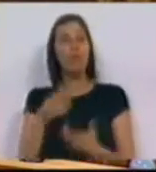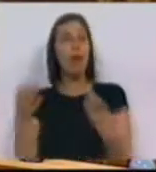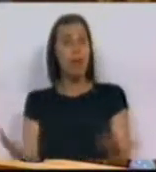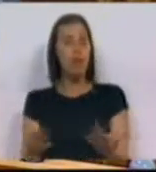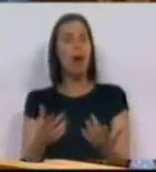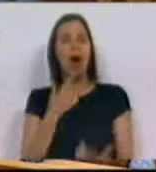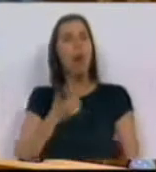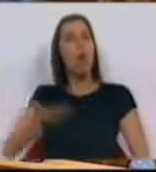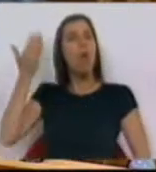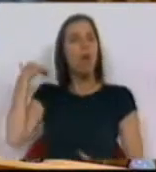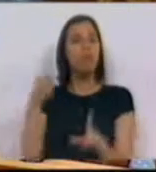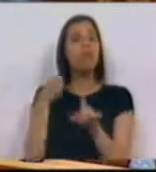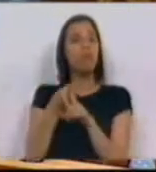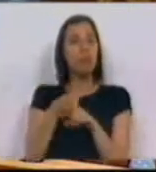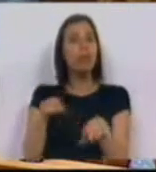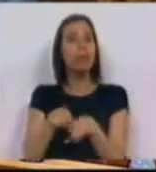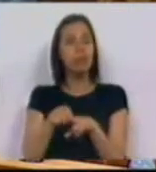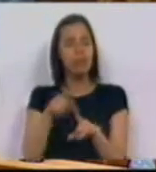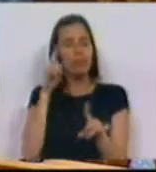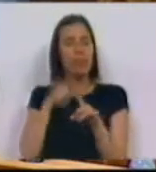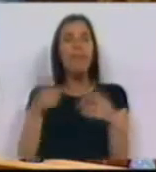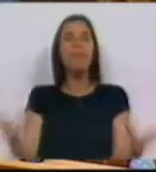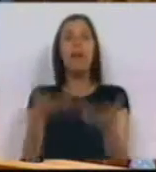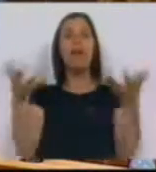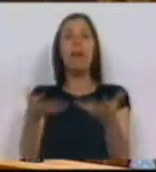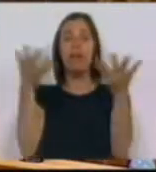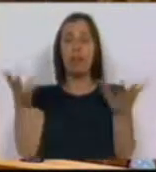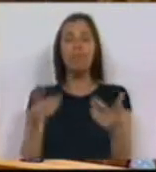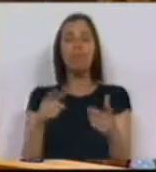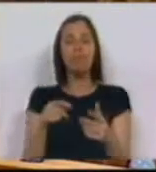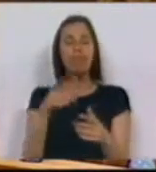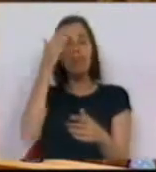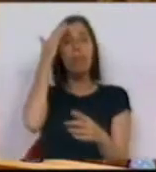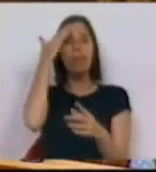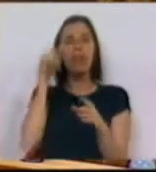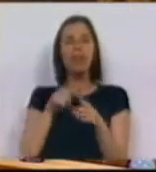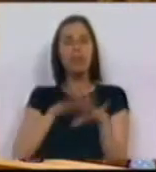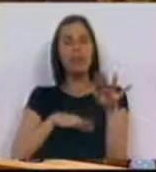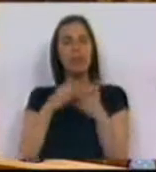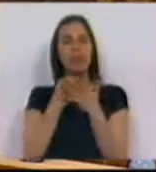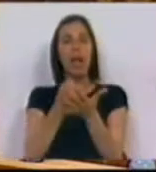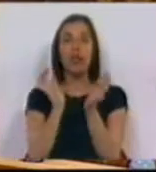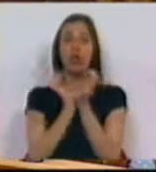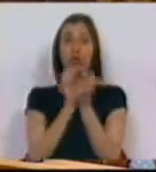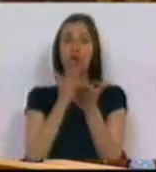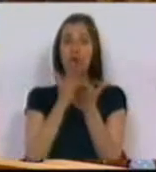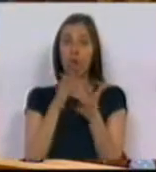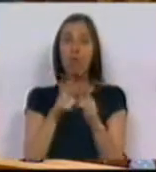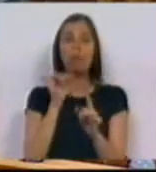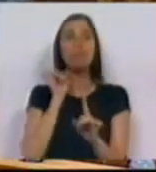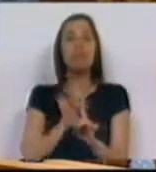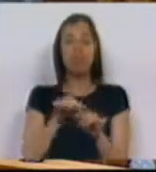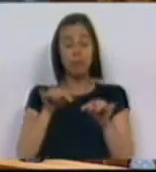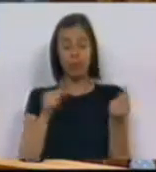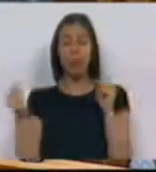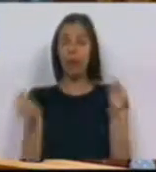e há muito que desafia também a otimização no quadro previsto da ação social escolar, tratando-se por isso